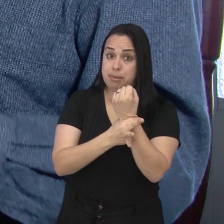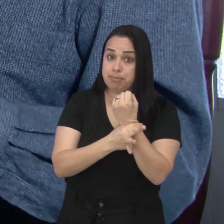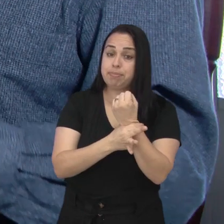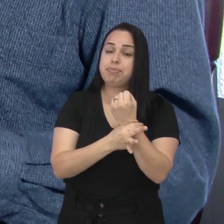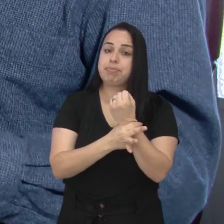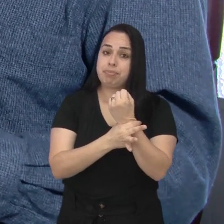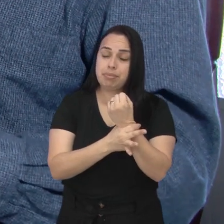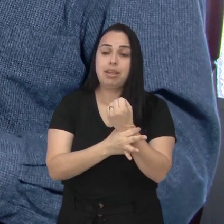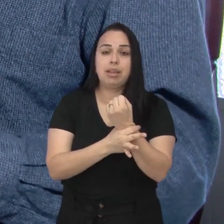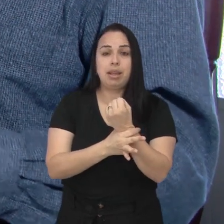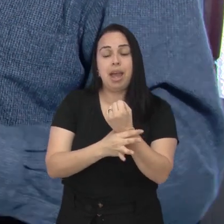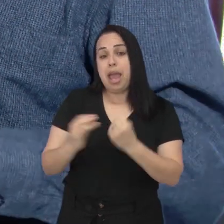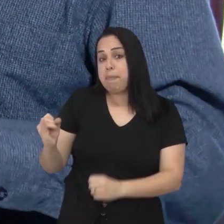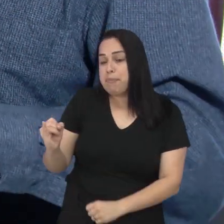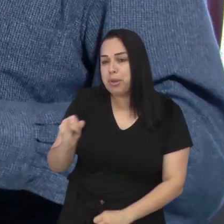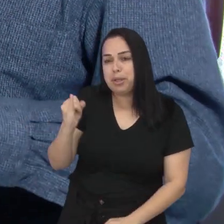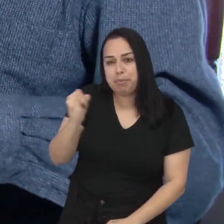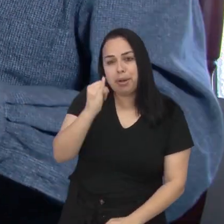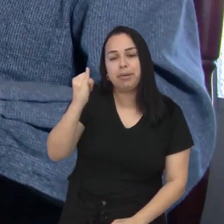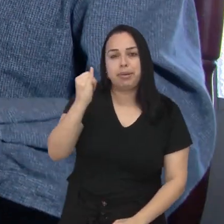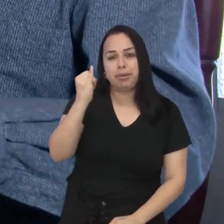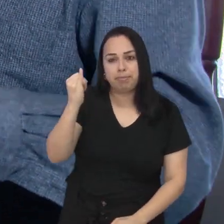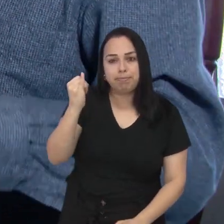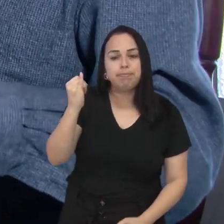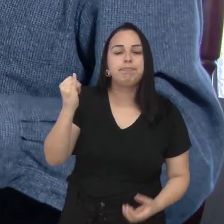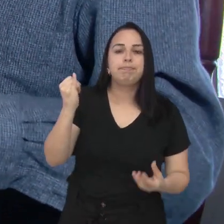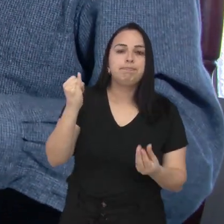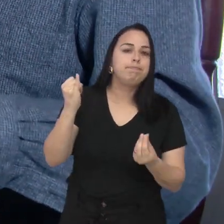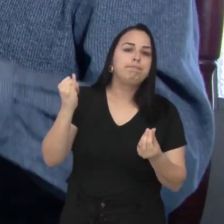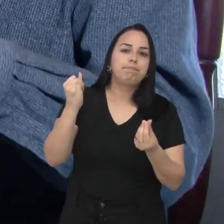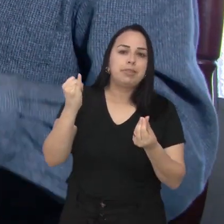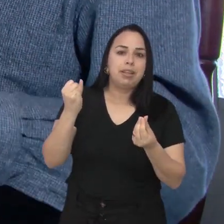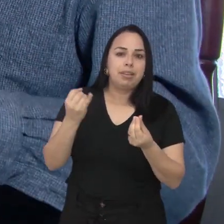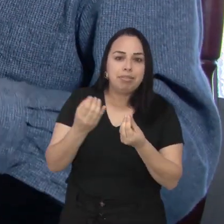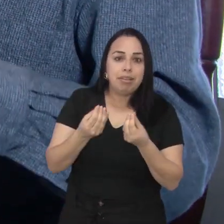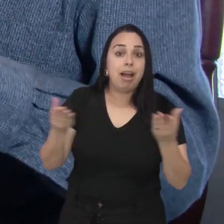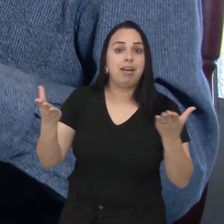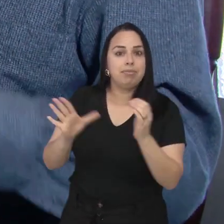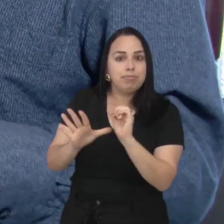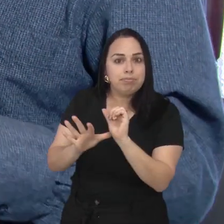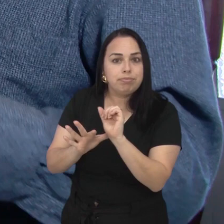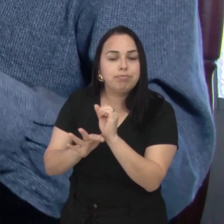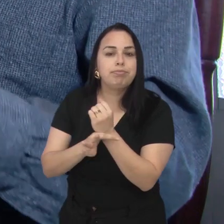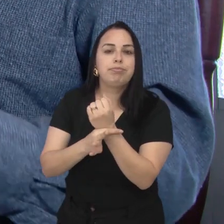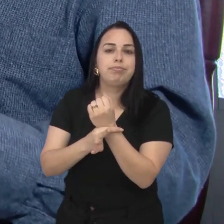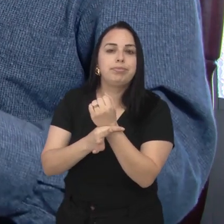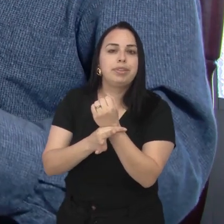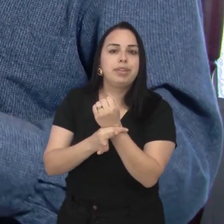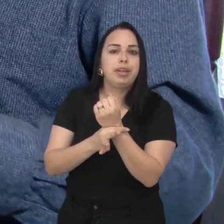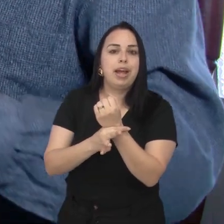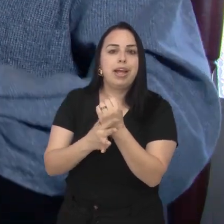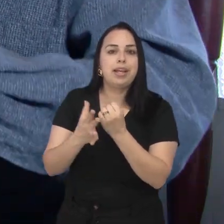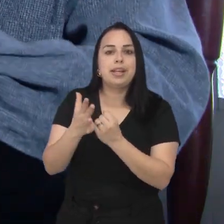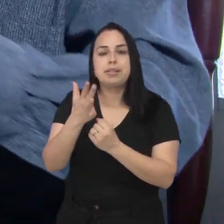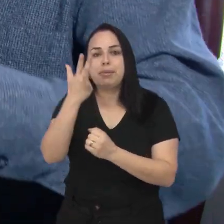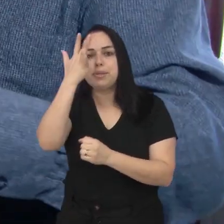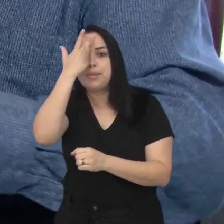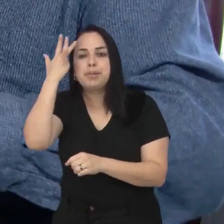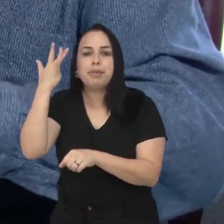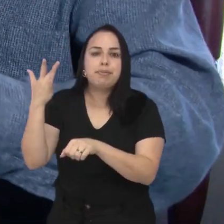realmente uma garantia, né? Isso, aliás, é um aspecto importante, que é a garantia que a gente vai ter, que